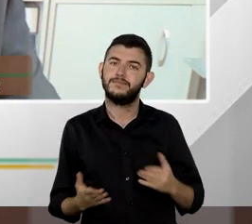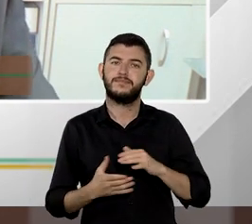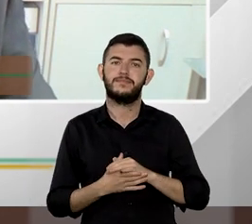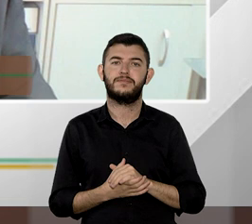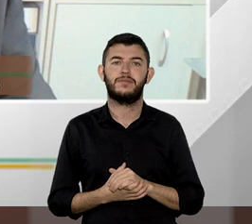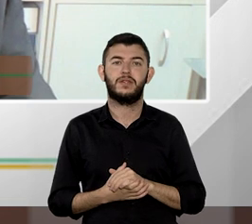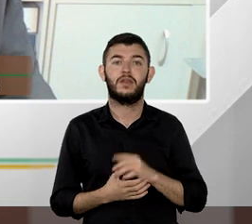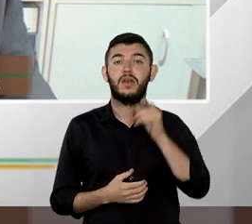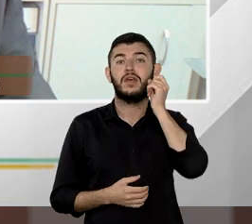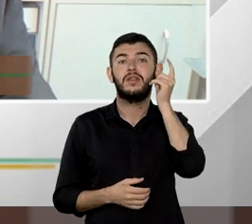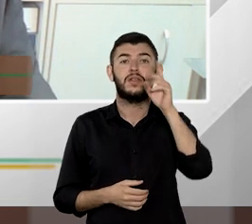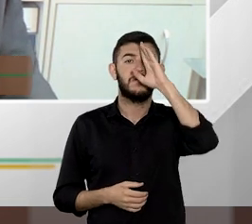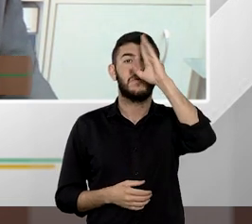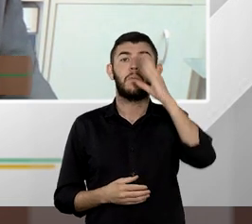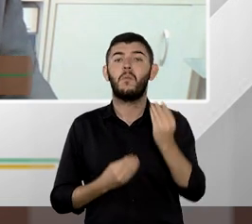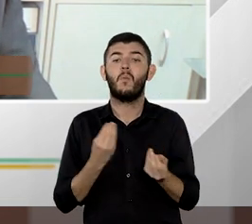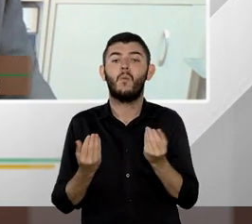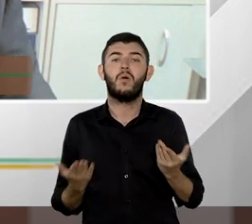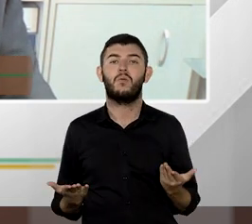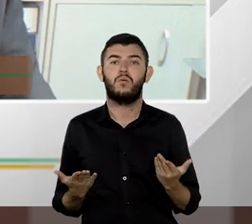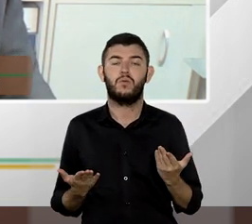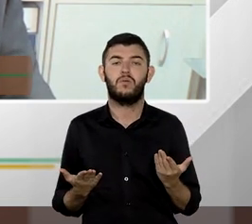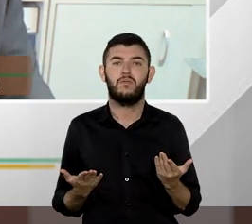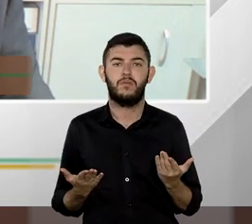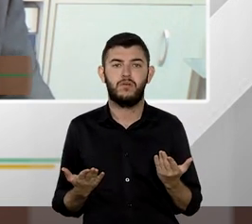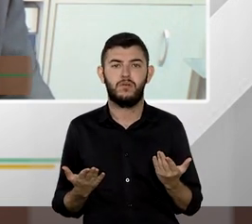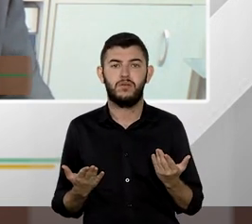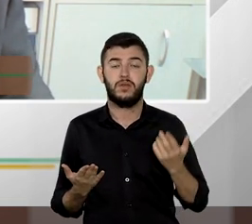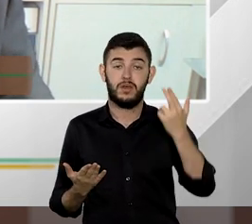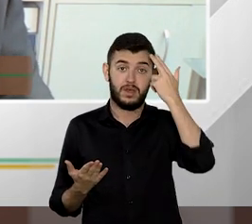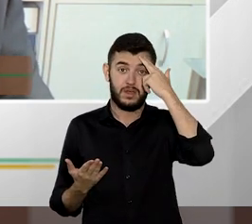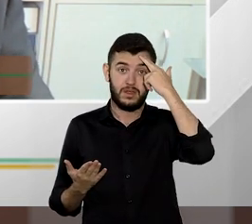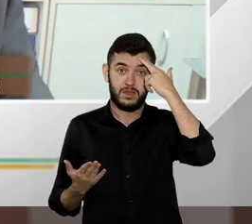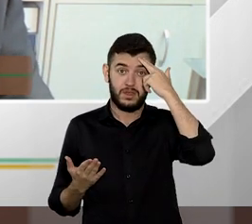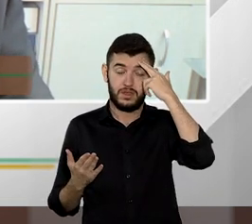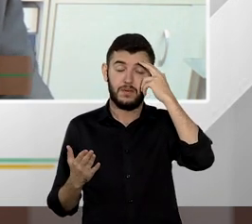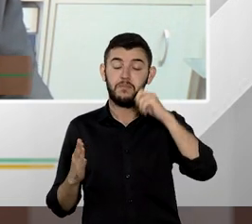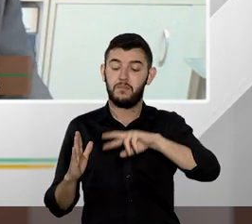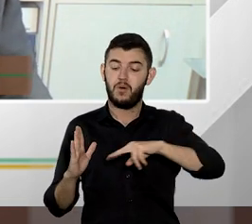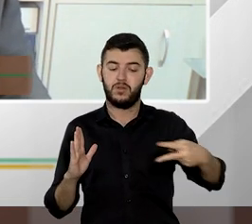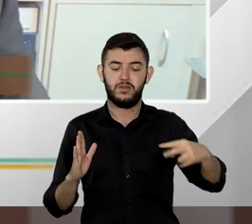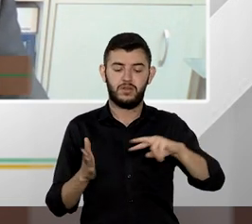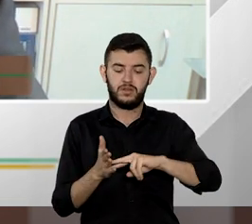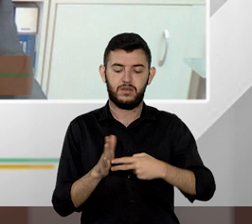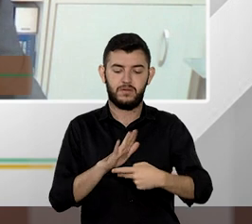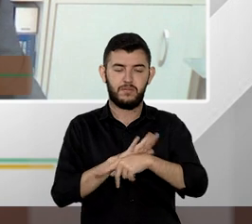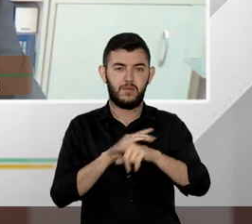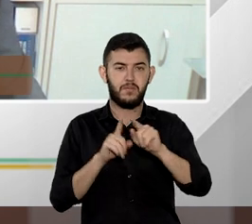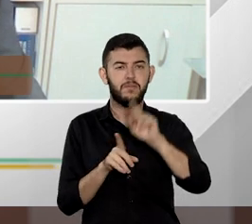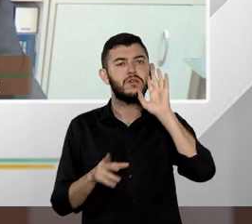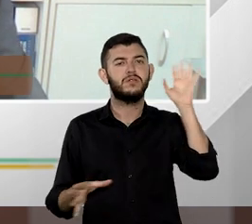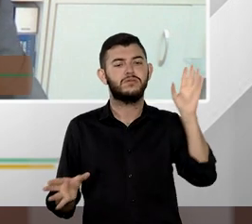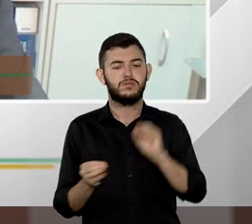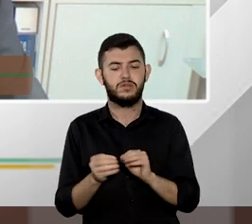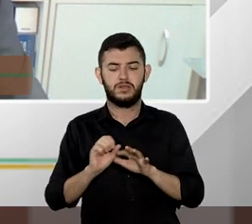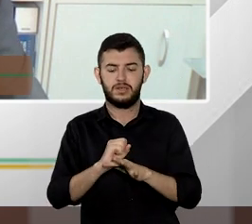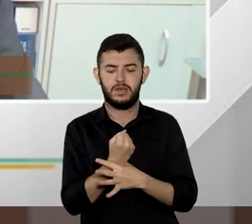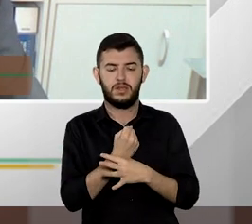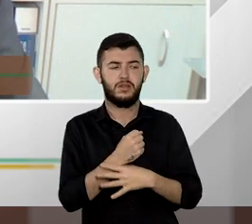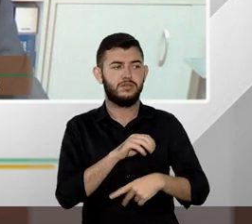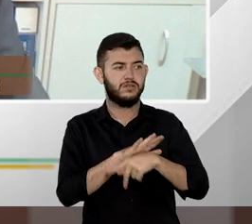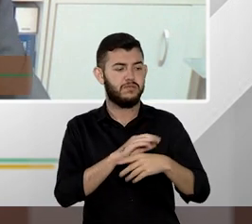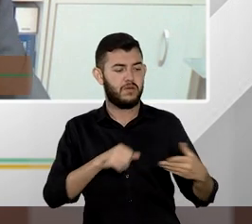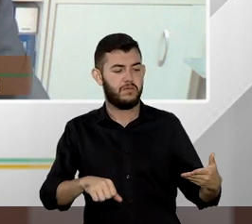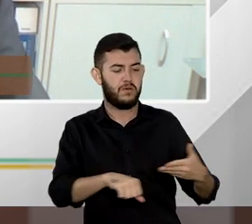a ideia central é essa que as hipóteses de presunção são garantias de acesso ao